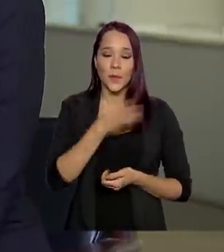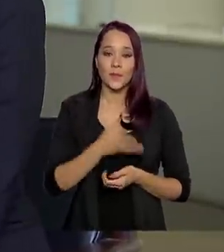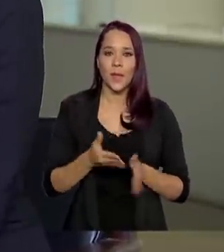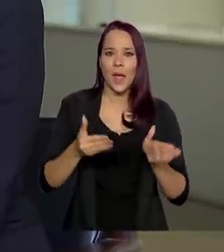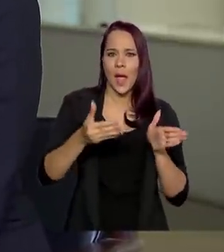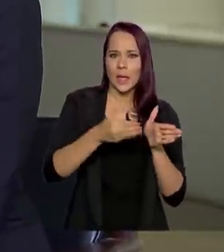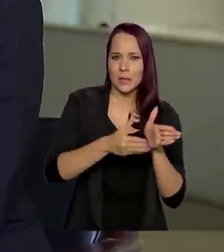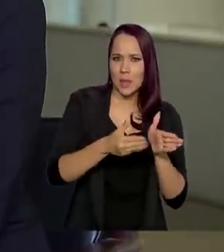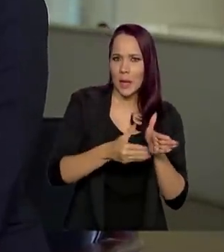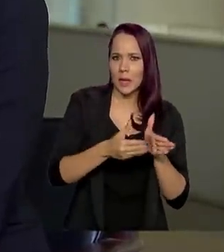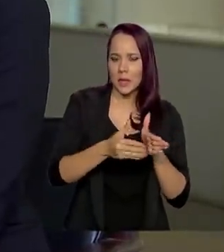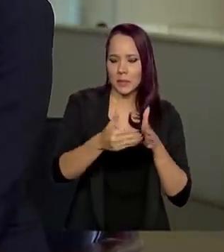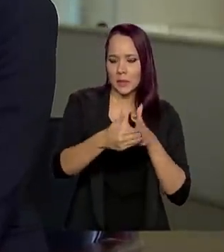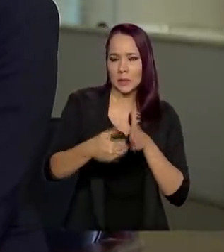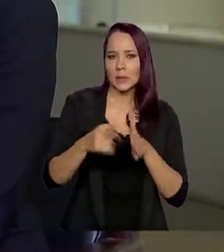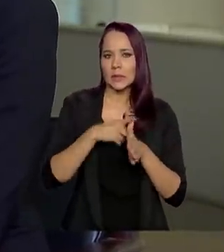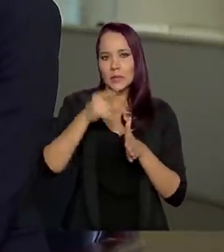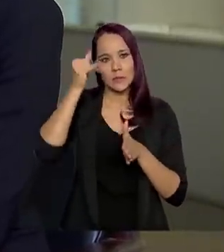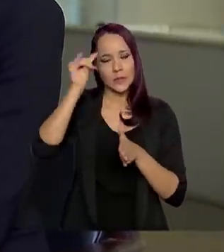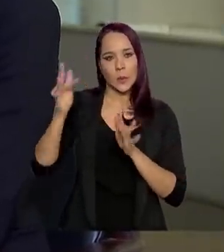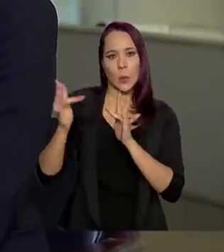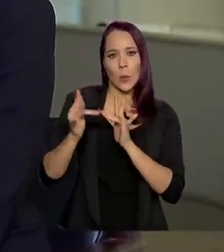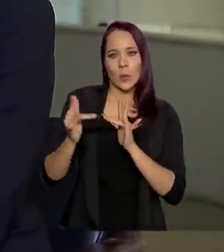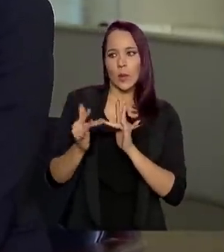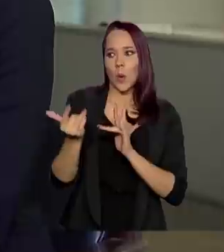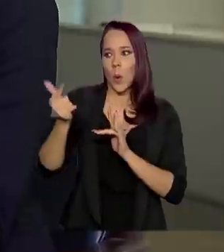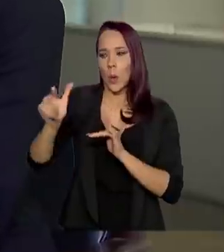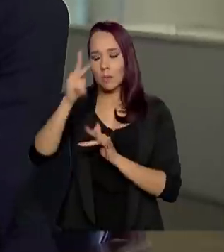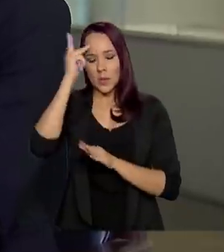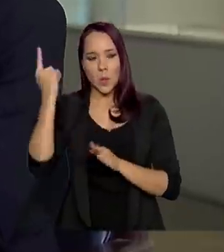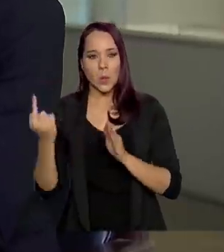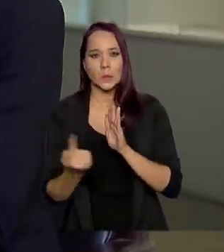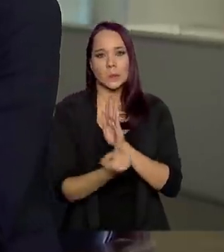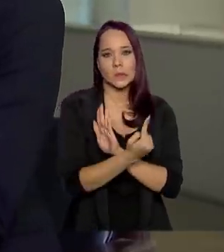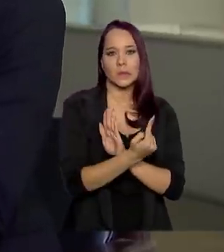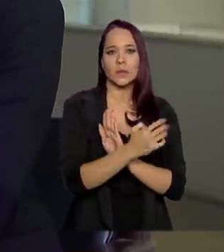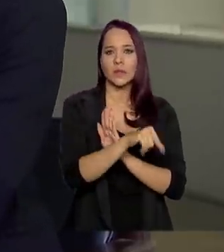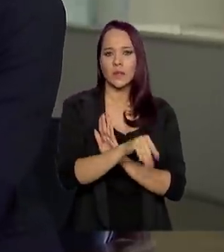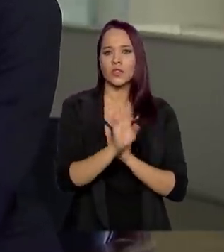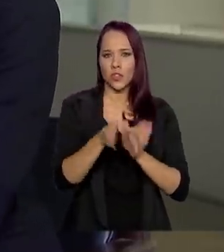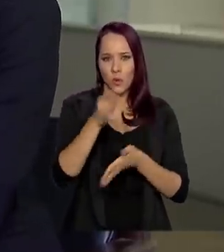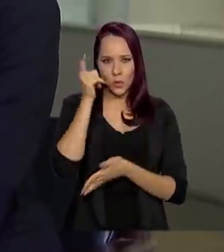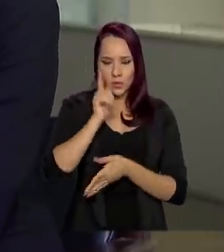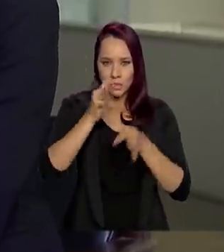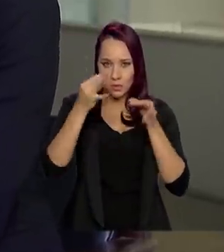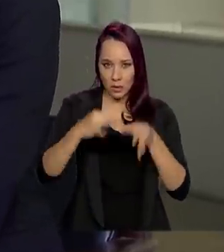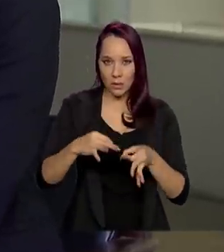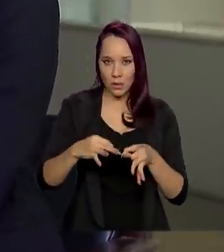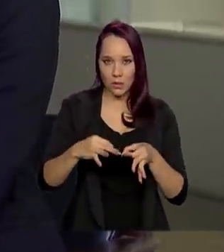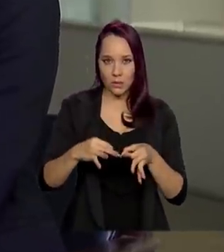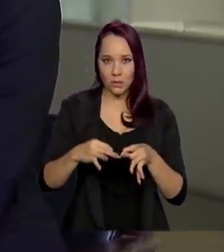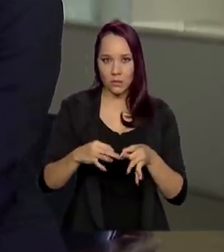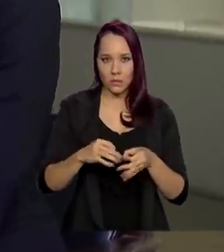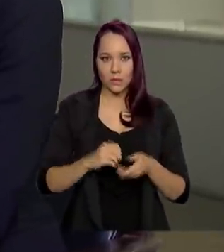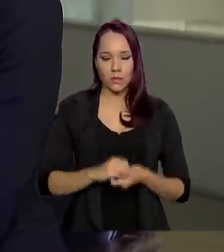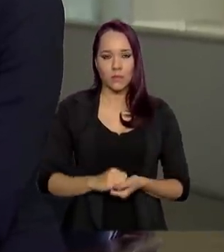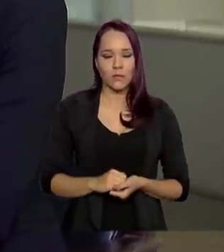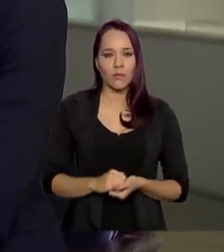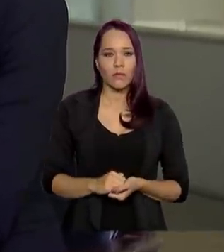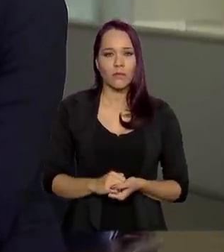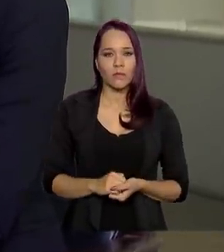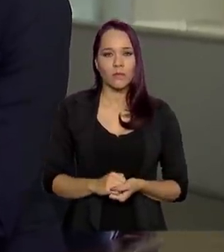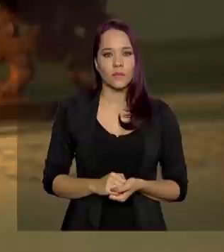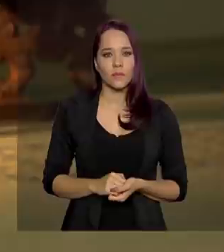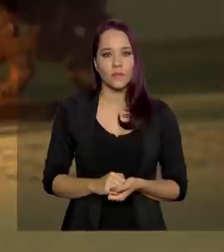sanitárias que impedem o contato, a entrada de estranhos nas aldeias, elas têm sido eficazes nesse momento de